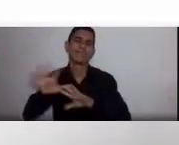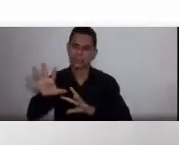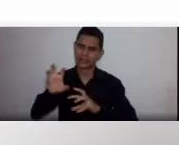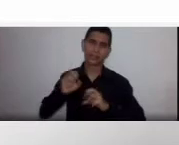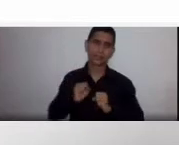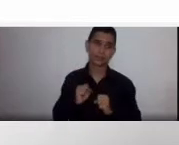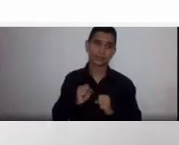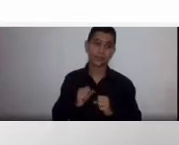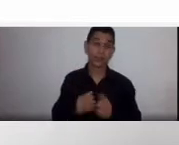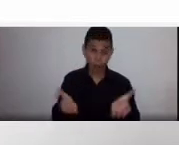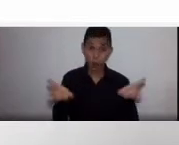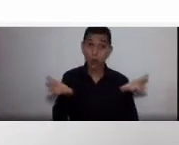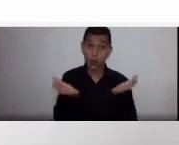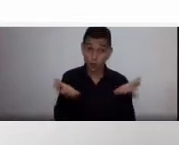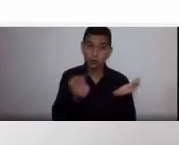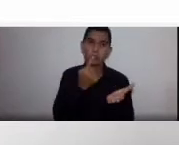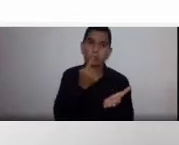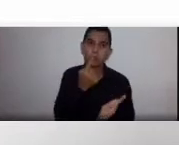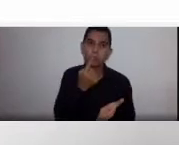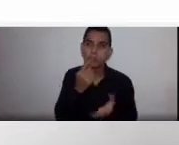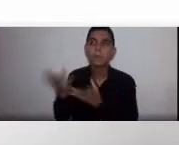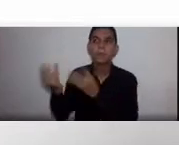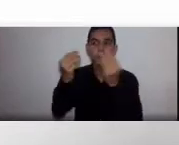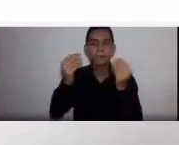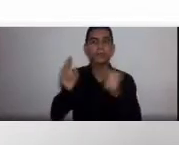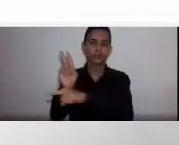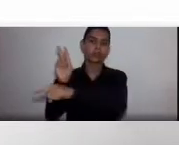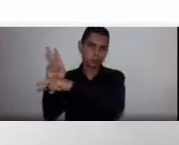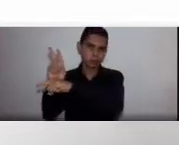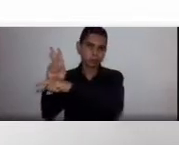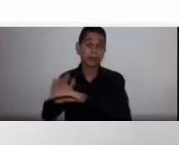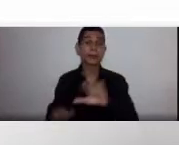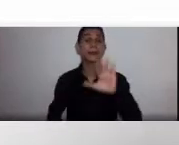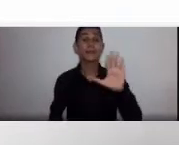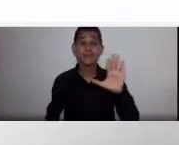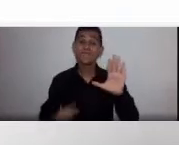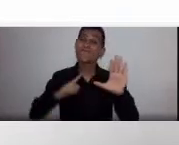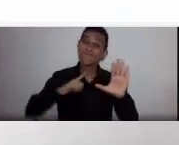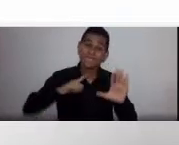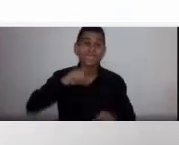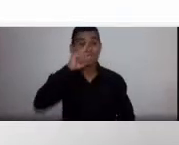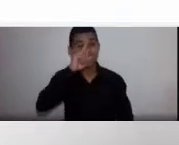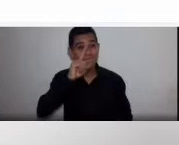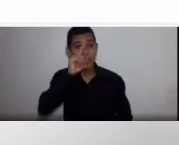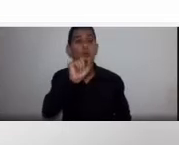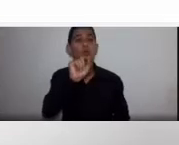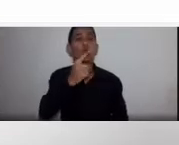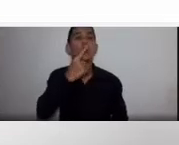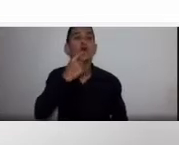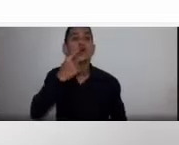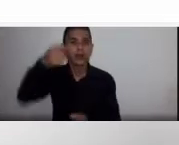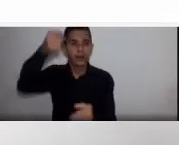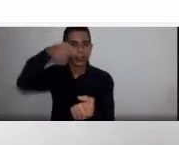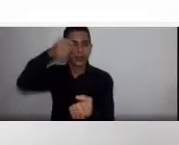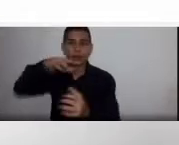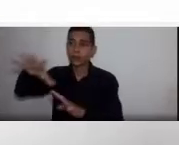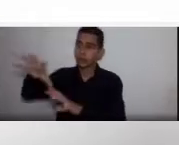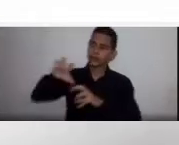ser relativamente seguro, existe um certo risco de você adquirir alguma doença. E, justamente,